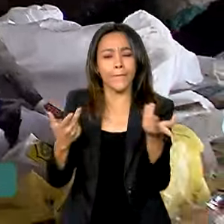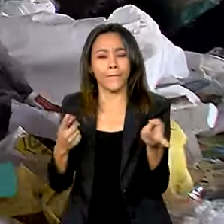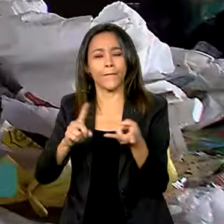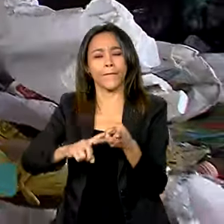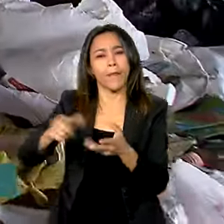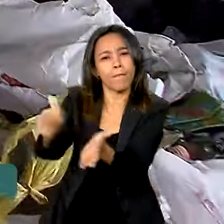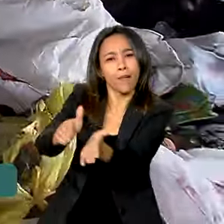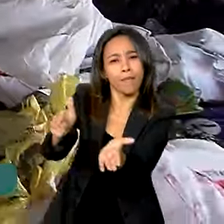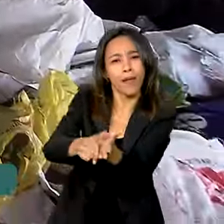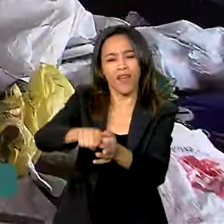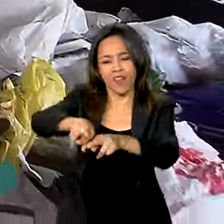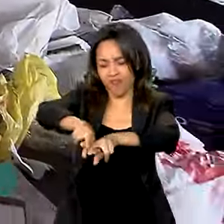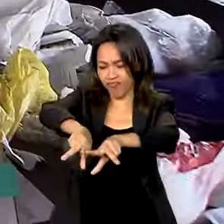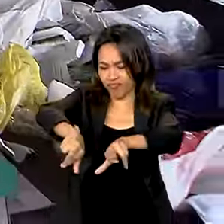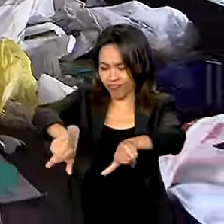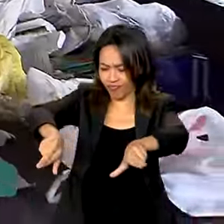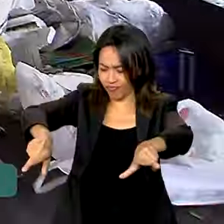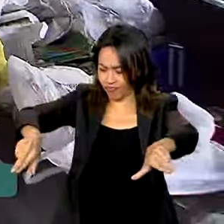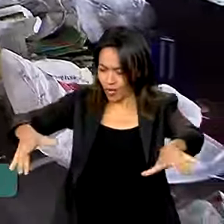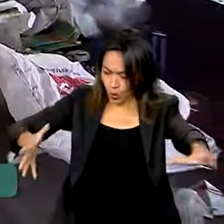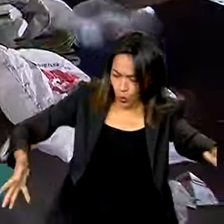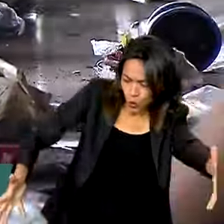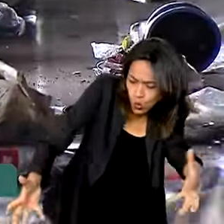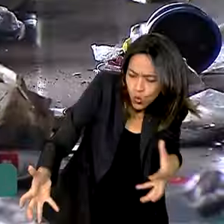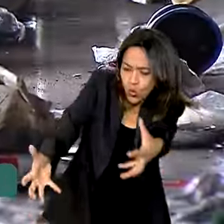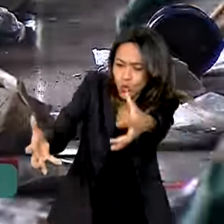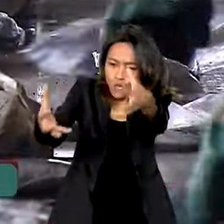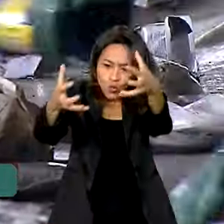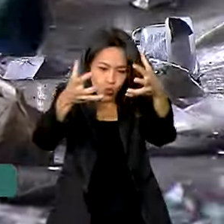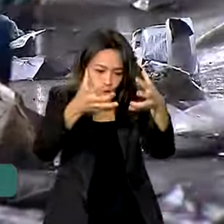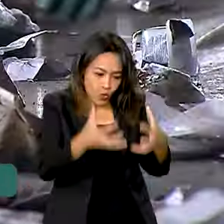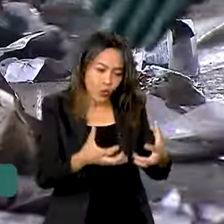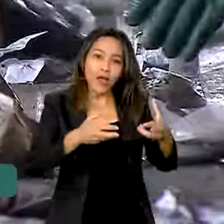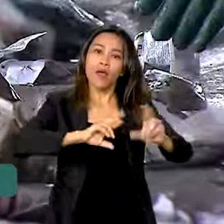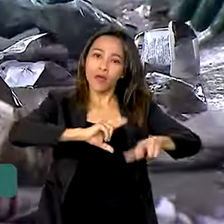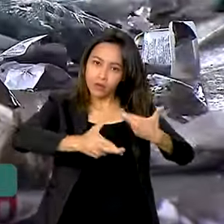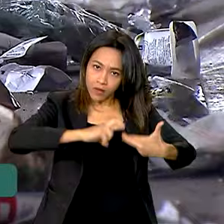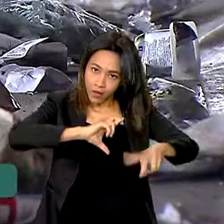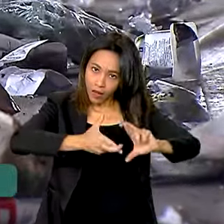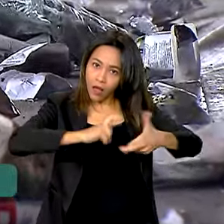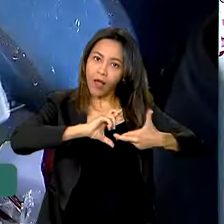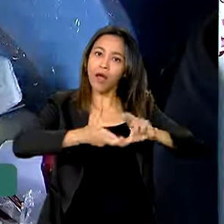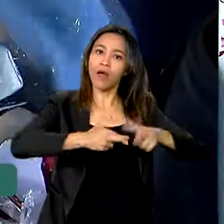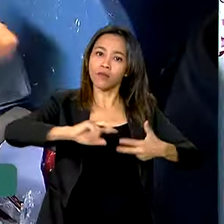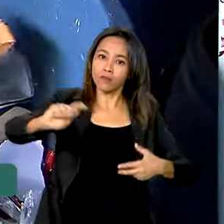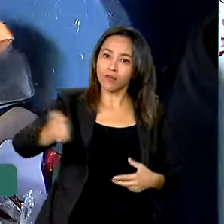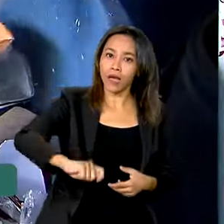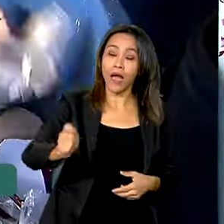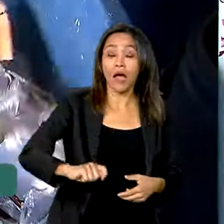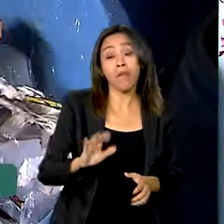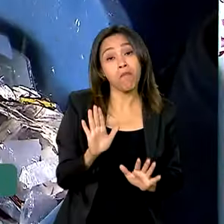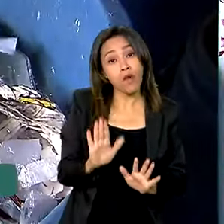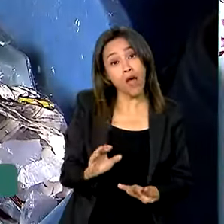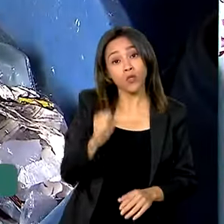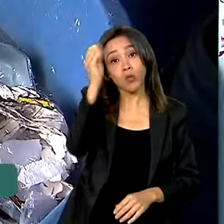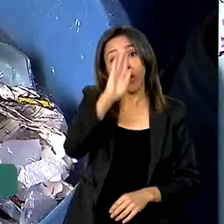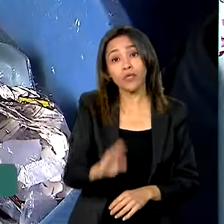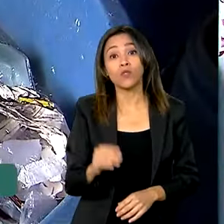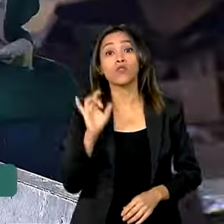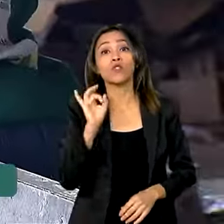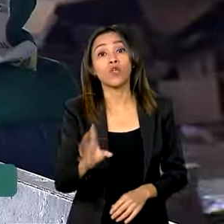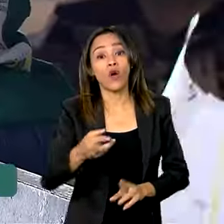Quase tudo que é produzido pode ser reciclado. Ainda assim, o Brasil recicla apenas 3% das